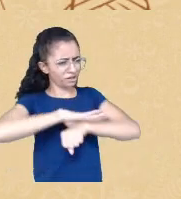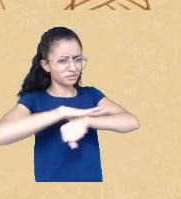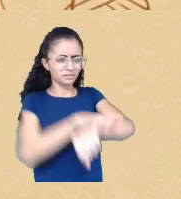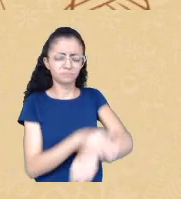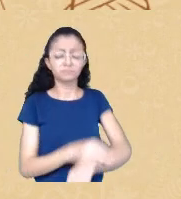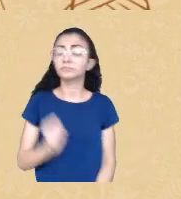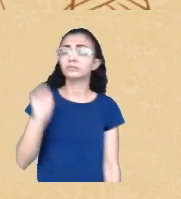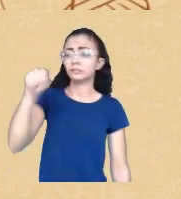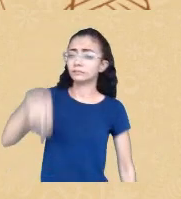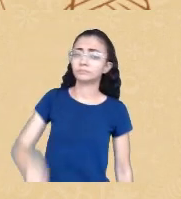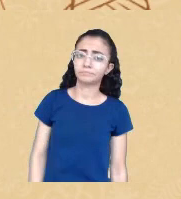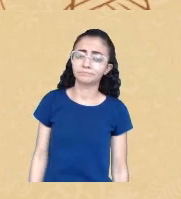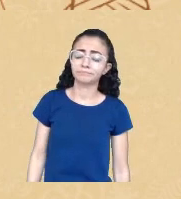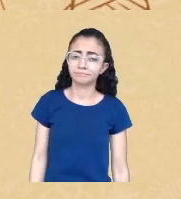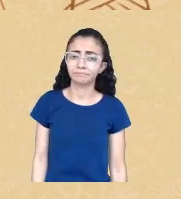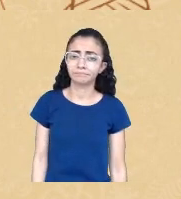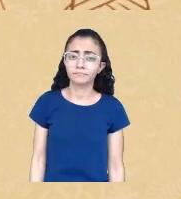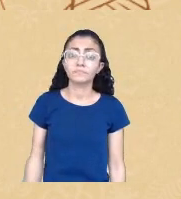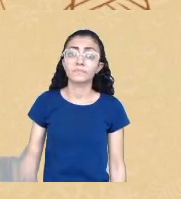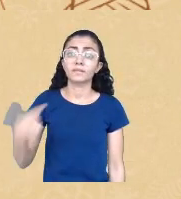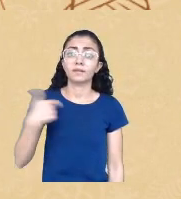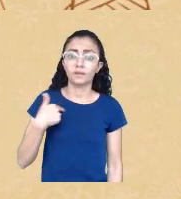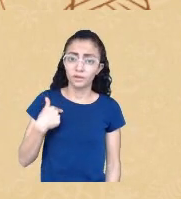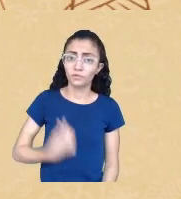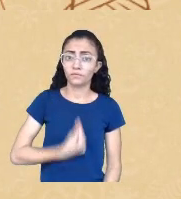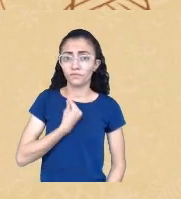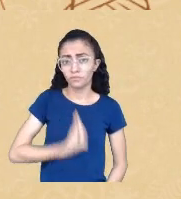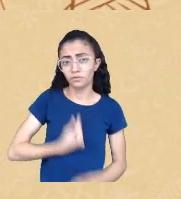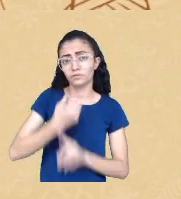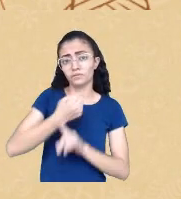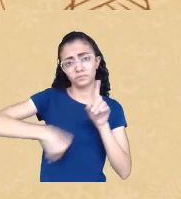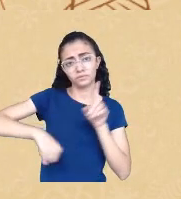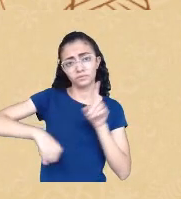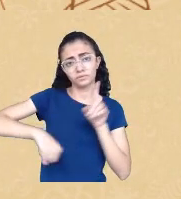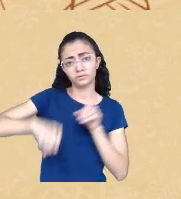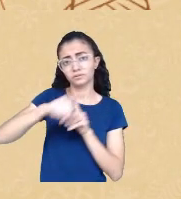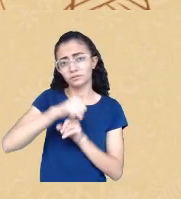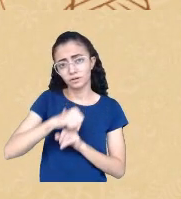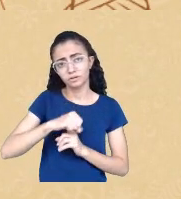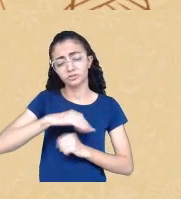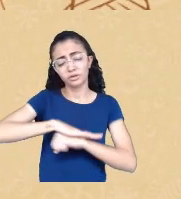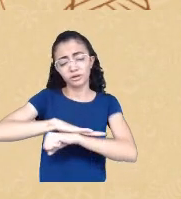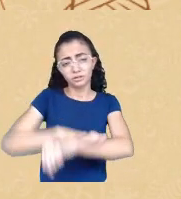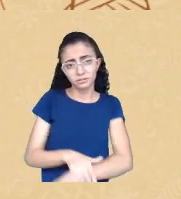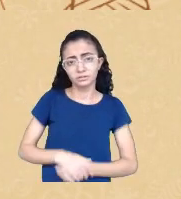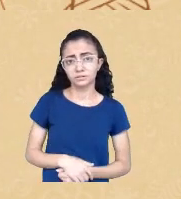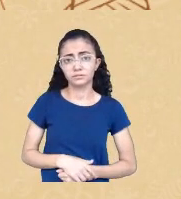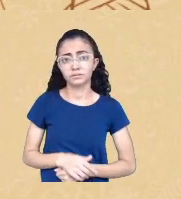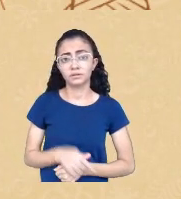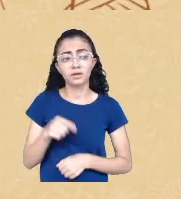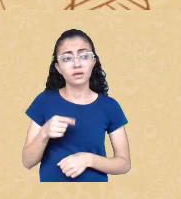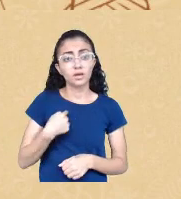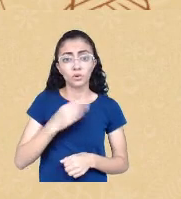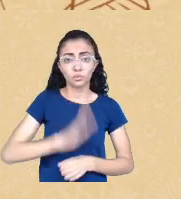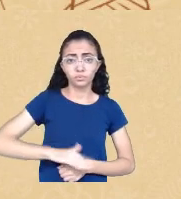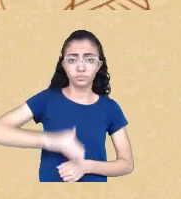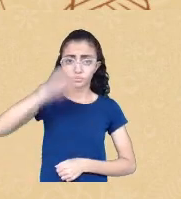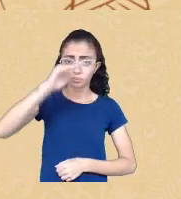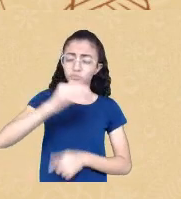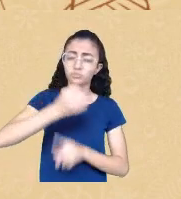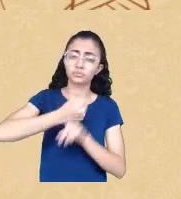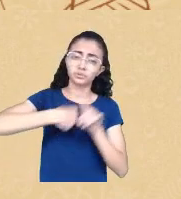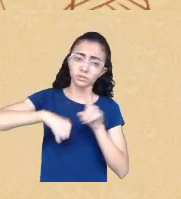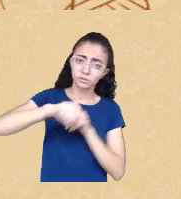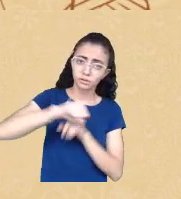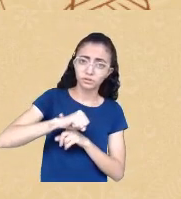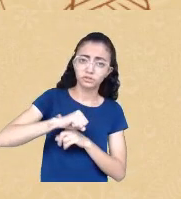eu vivo numa sociedade racista eu fui socializada numa sociedade racista e há muito tempo que eu